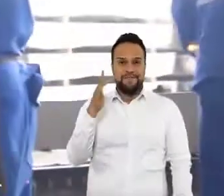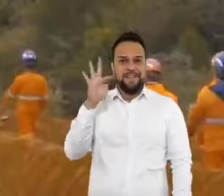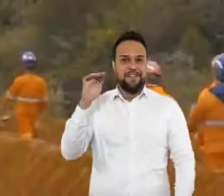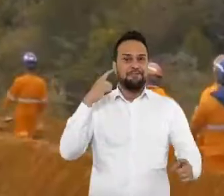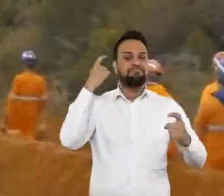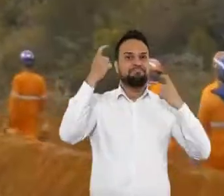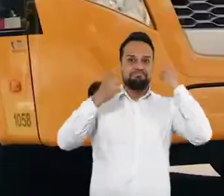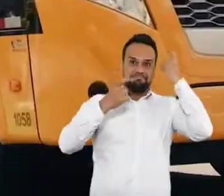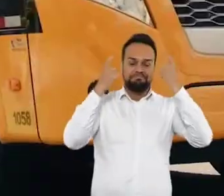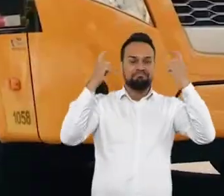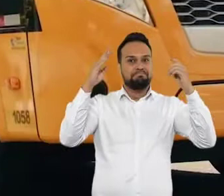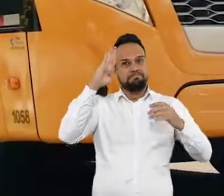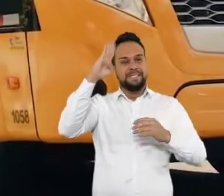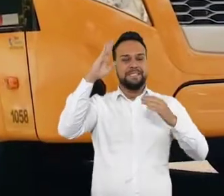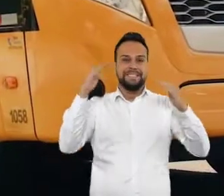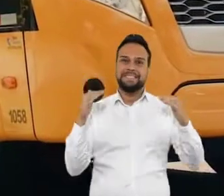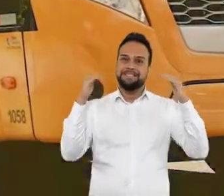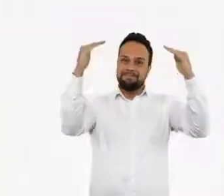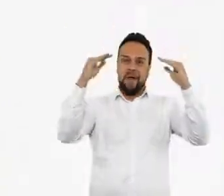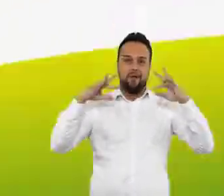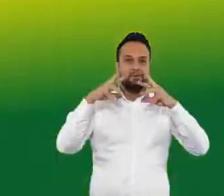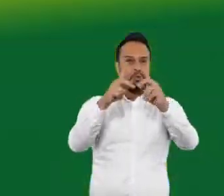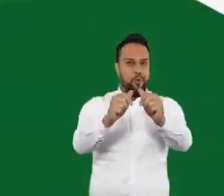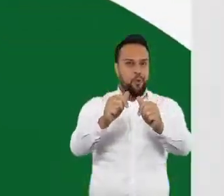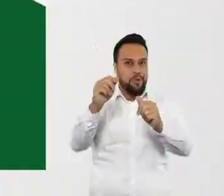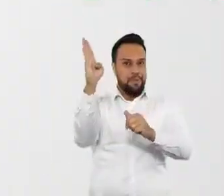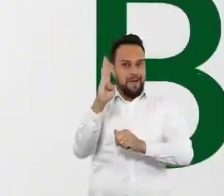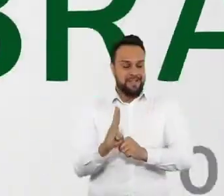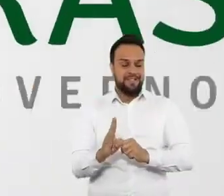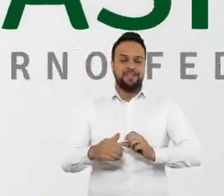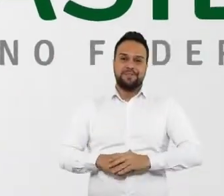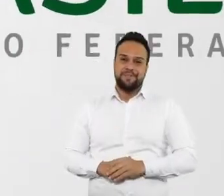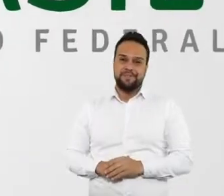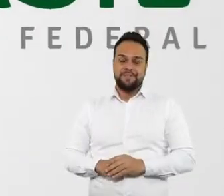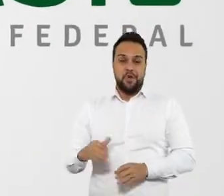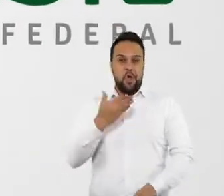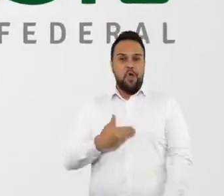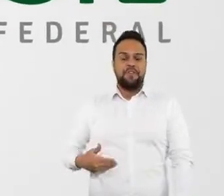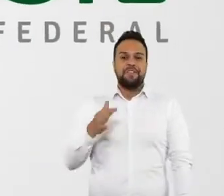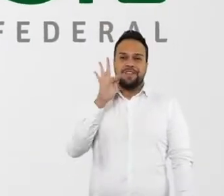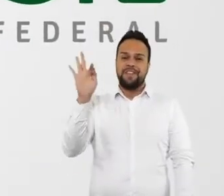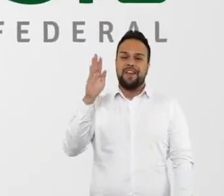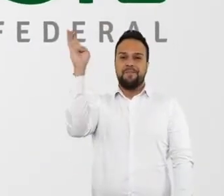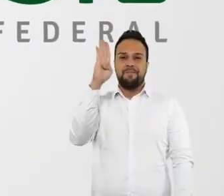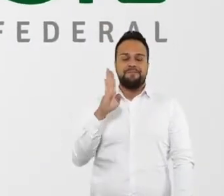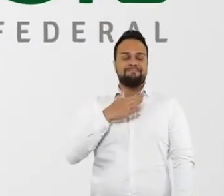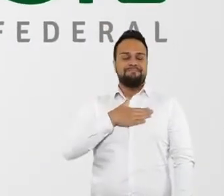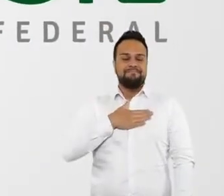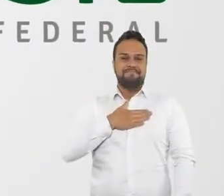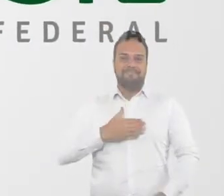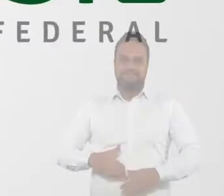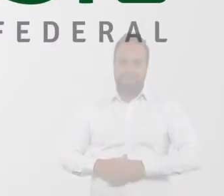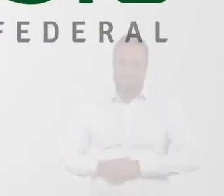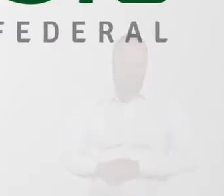pensando no Brasil acima de tudo. Governo federal, pátria amada Brasil.